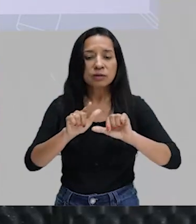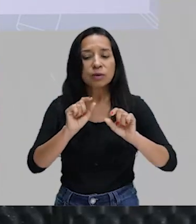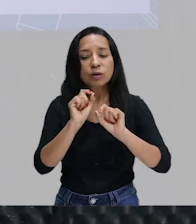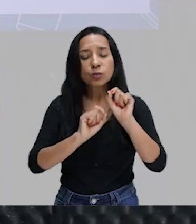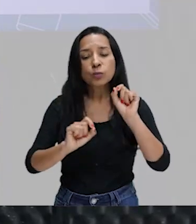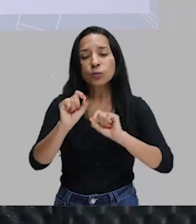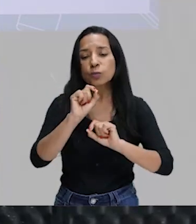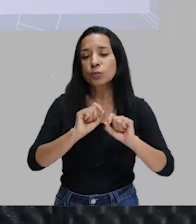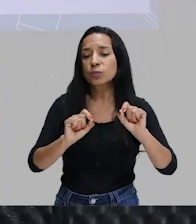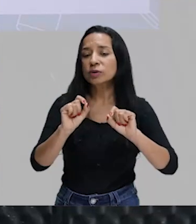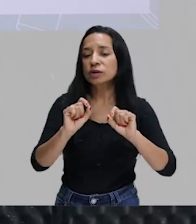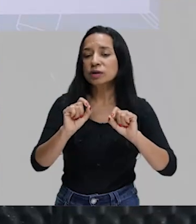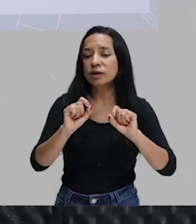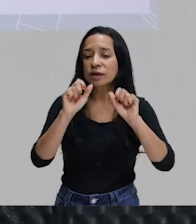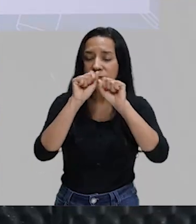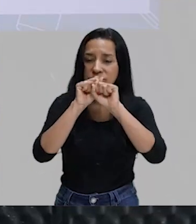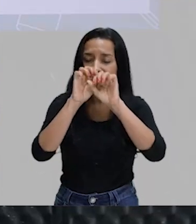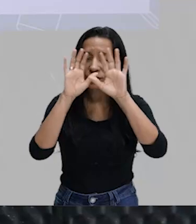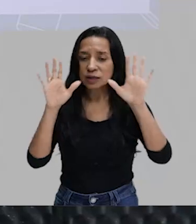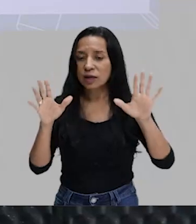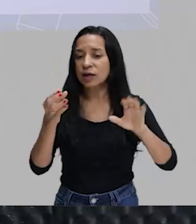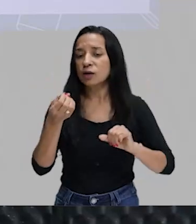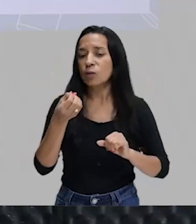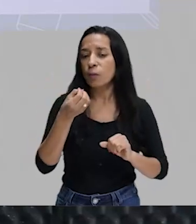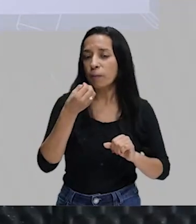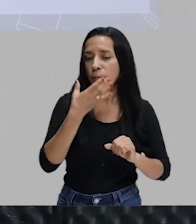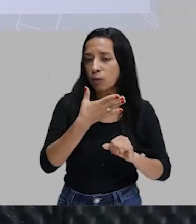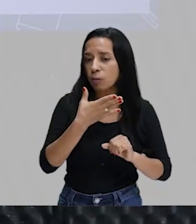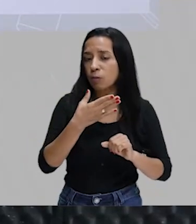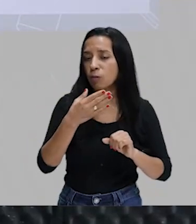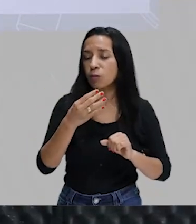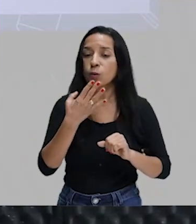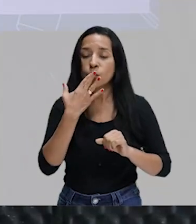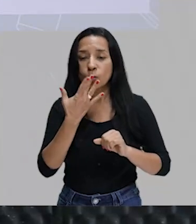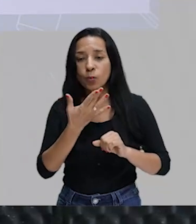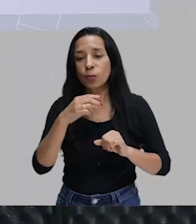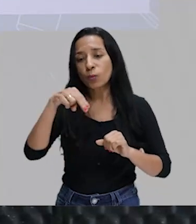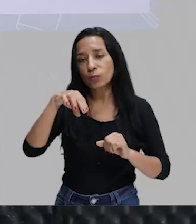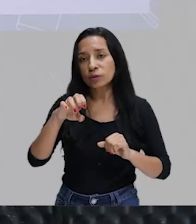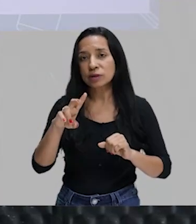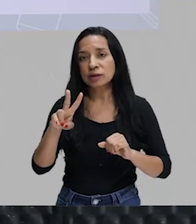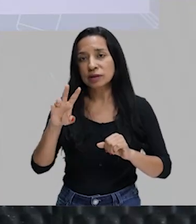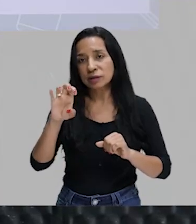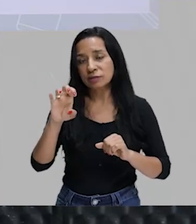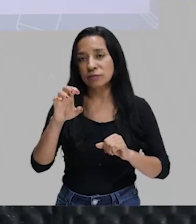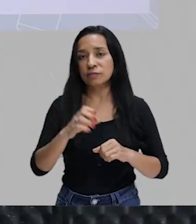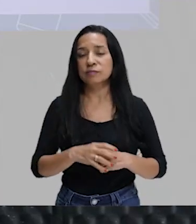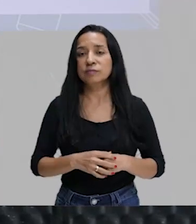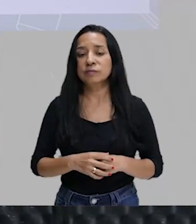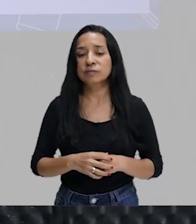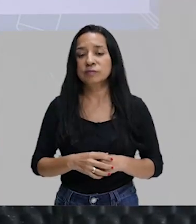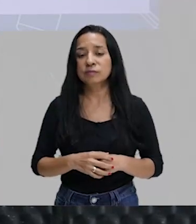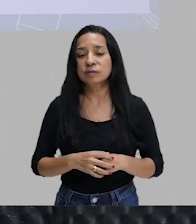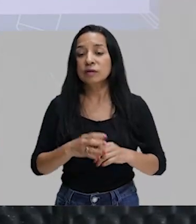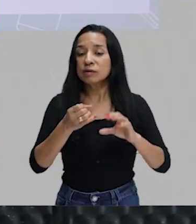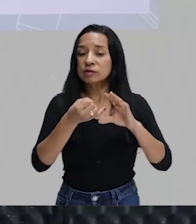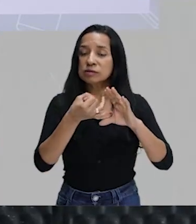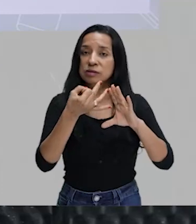aquilo que é transparente, com aquilo que é branco, com aquilo que é da cor da neve. Você vai ver bem isso aí. E olha só, uma das